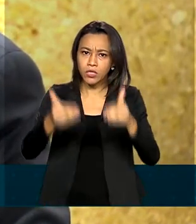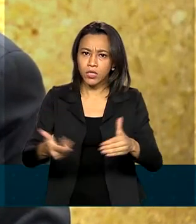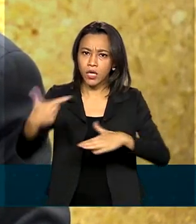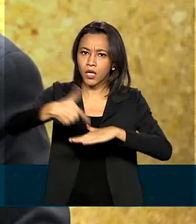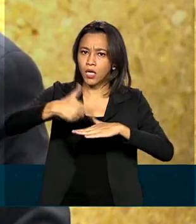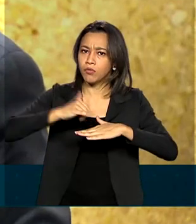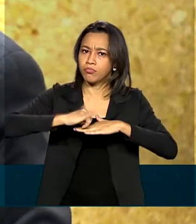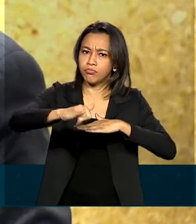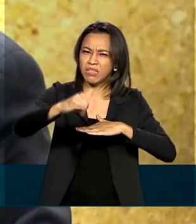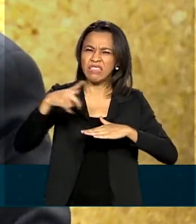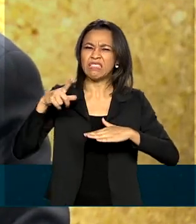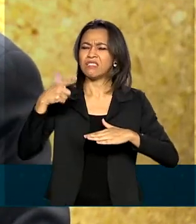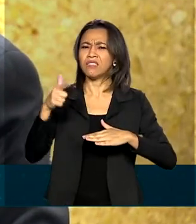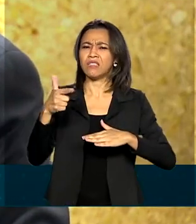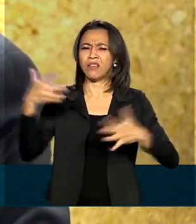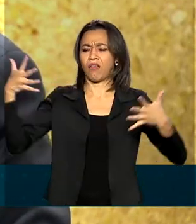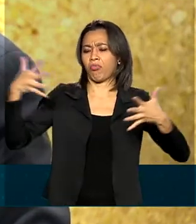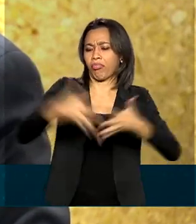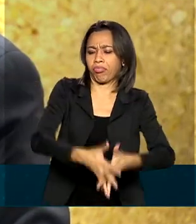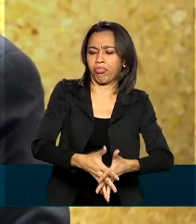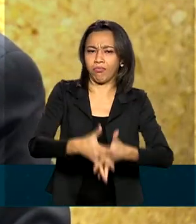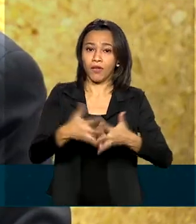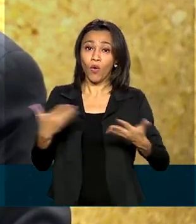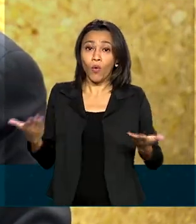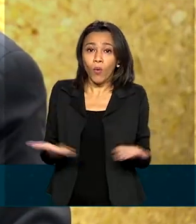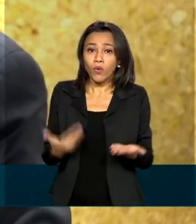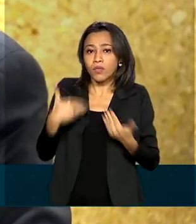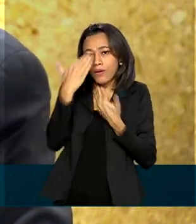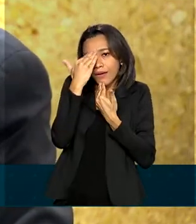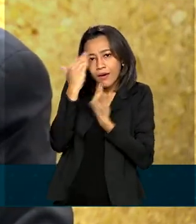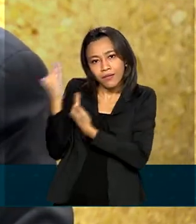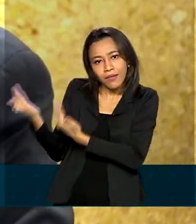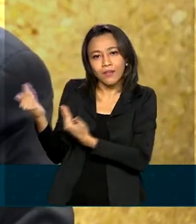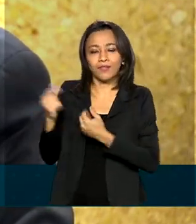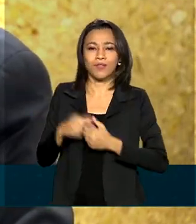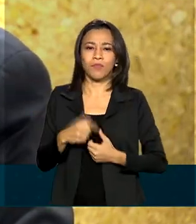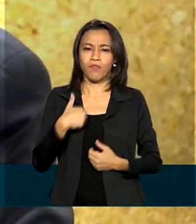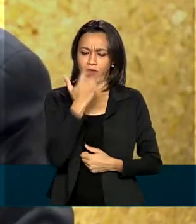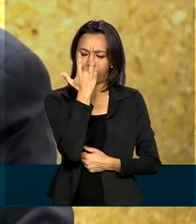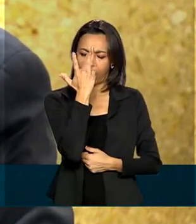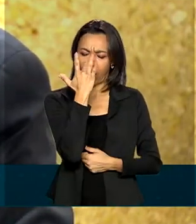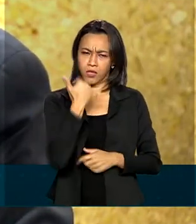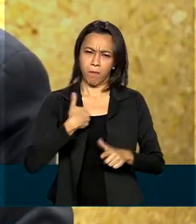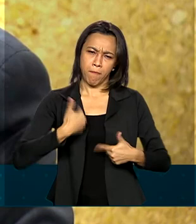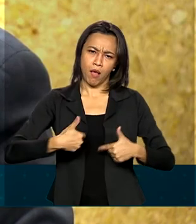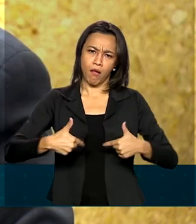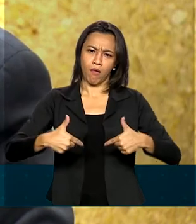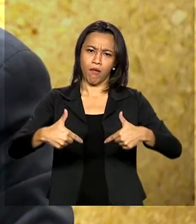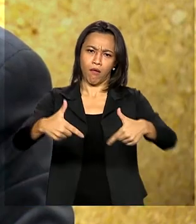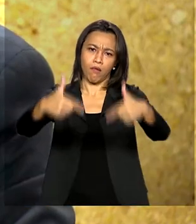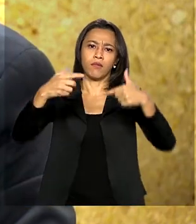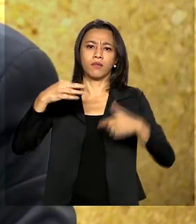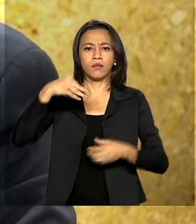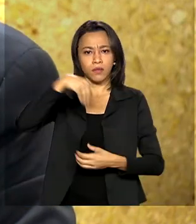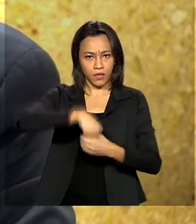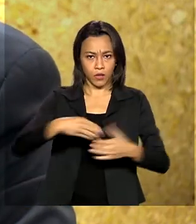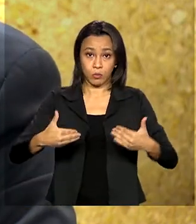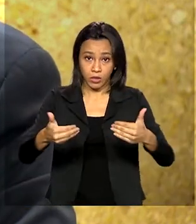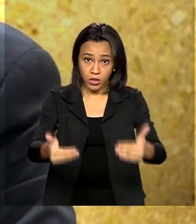interferências. E eu lhe sou muito grato por isso, porque facilitou muito o meu trabalho. A frente do Ministério